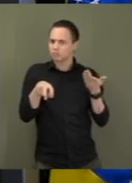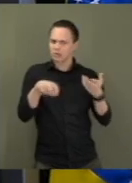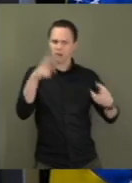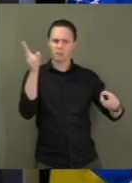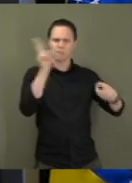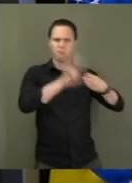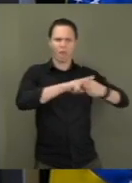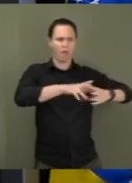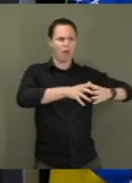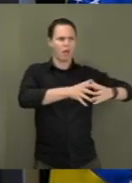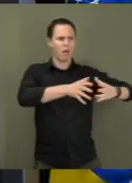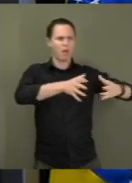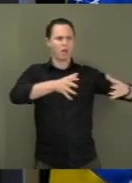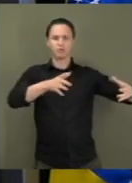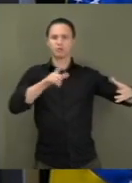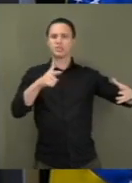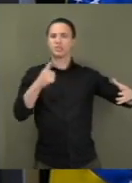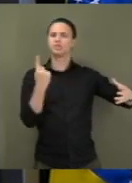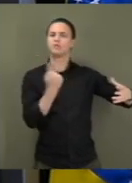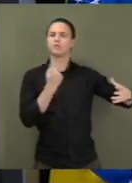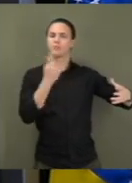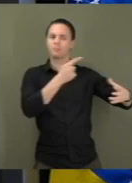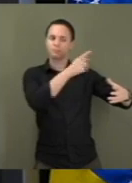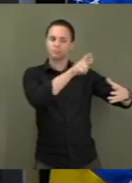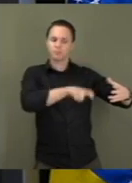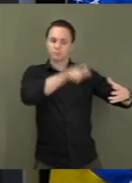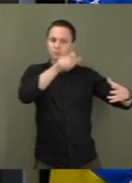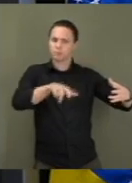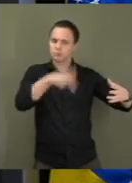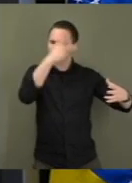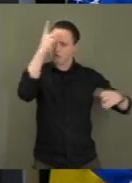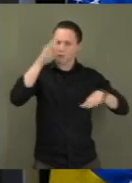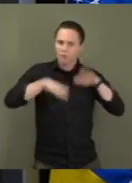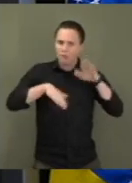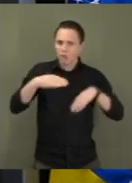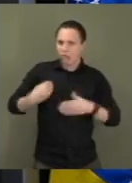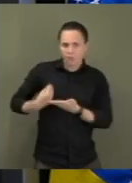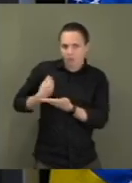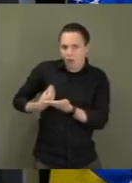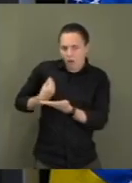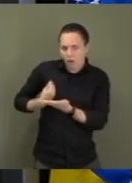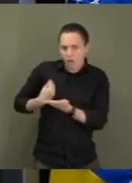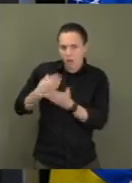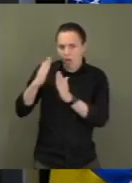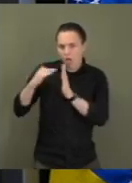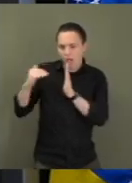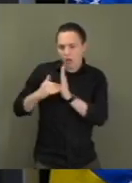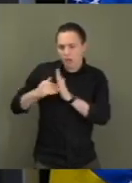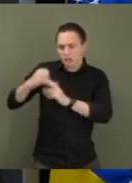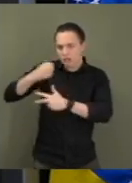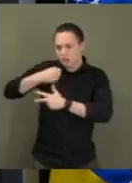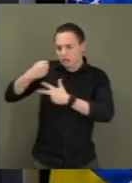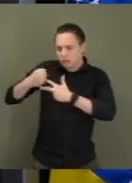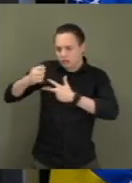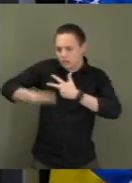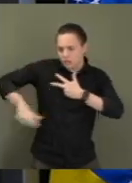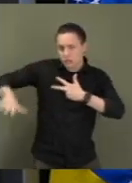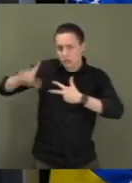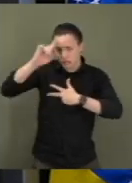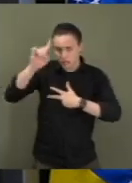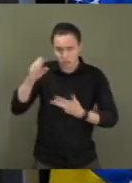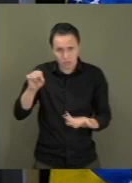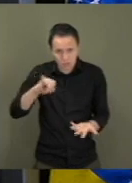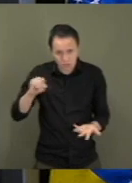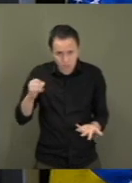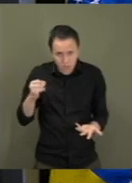das condutas de pessoas, inclusive, que sequer estiveram na sede dos três poderes no dia 8 de janeiro.